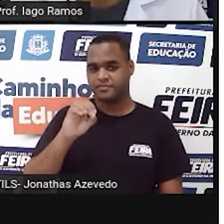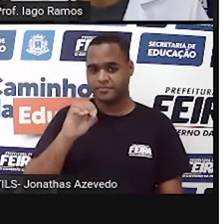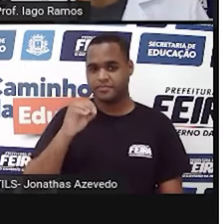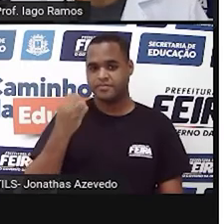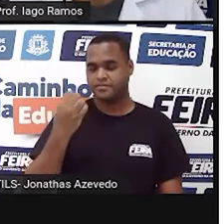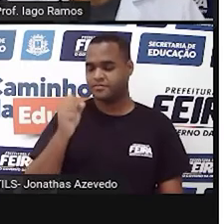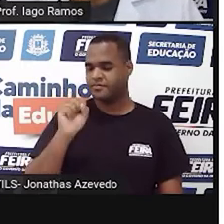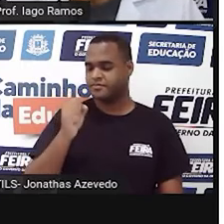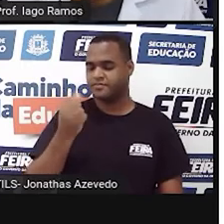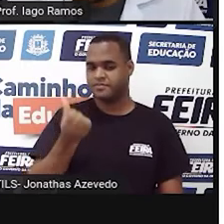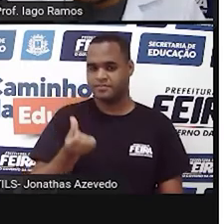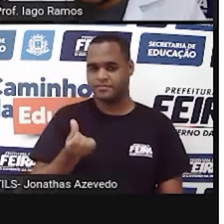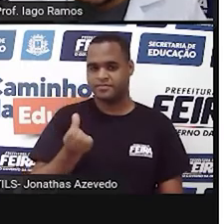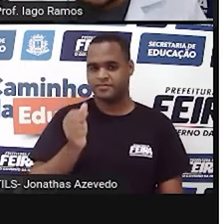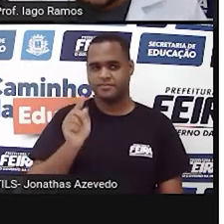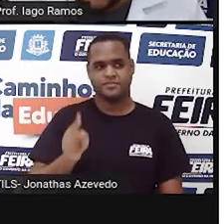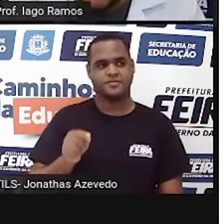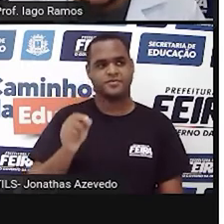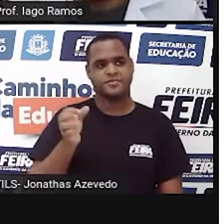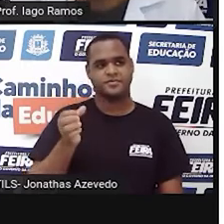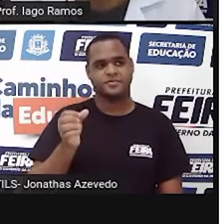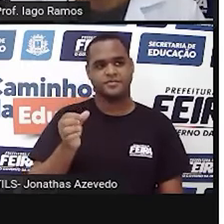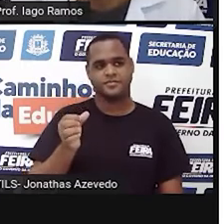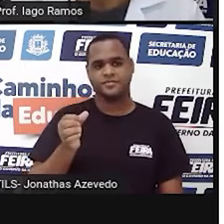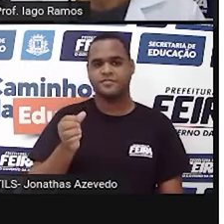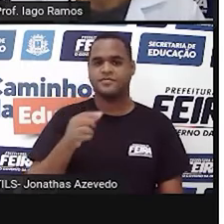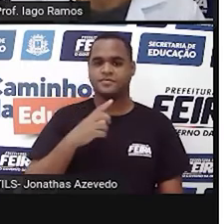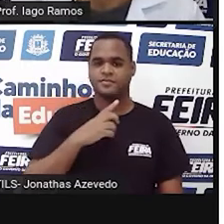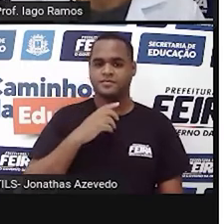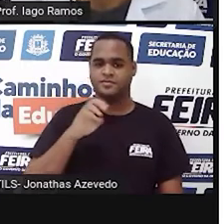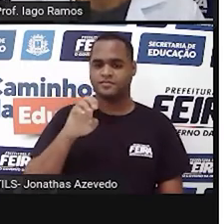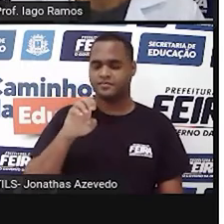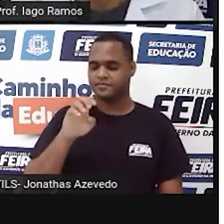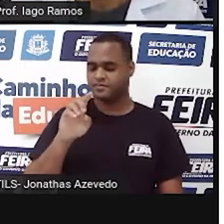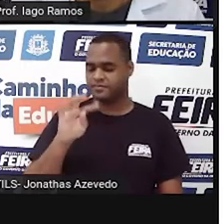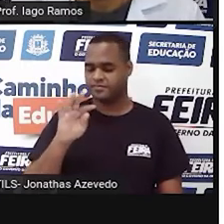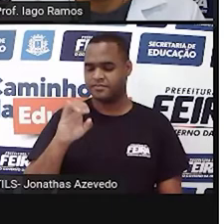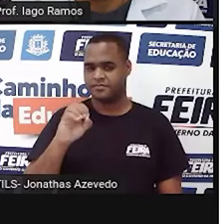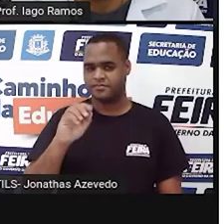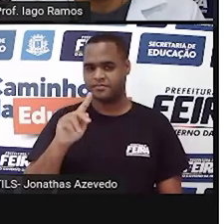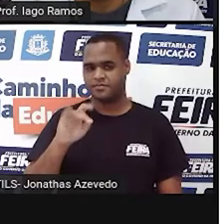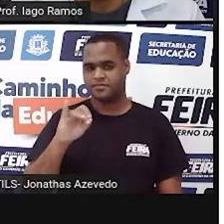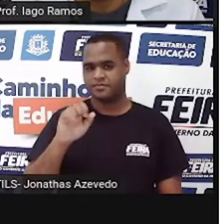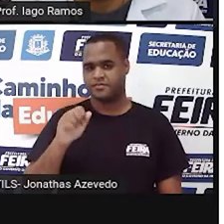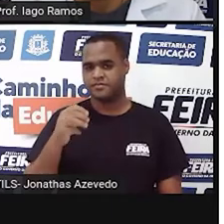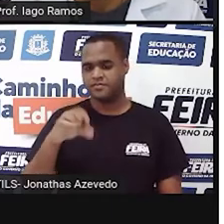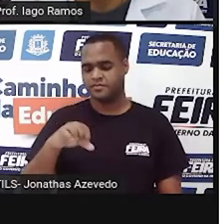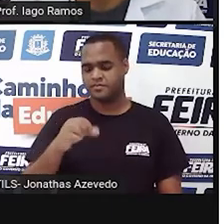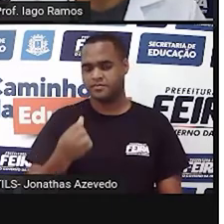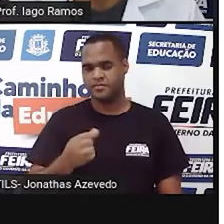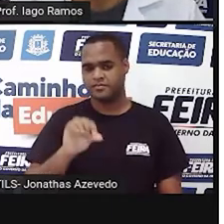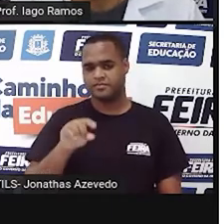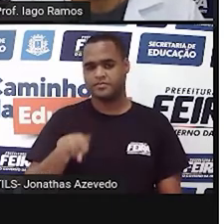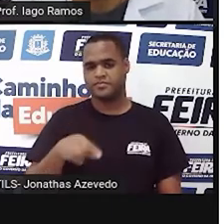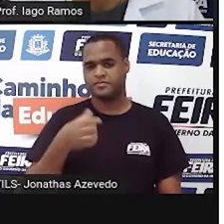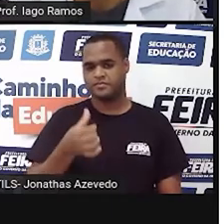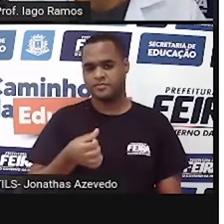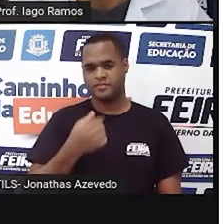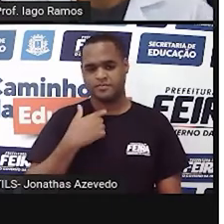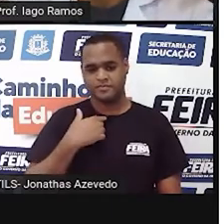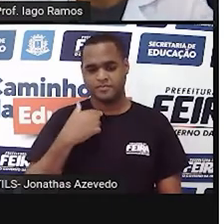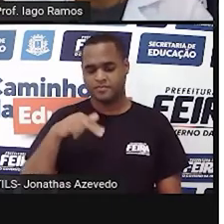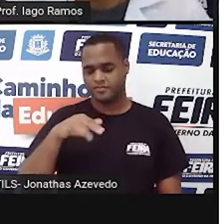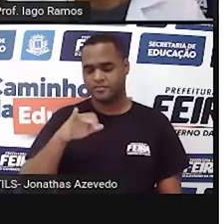86,8 milhões de pessoas. Etiópia, 96,6 milhões de pessoas. E Nigéria,